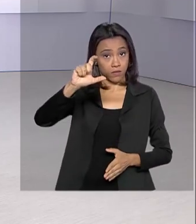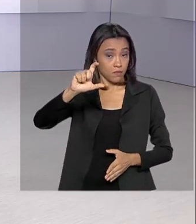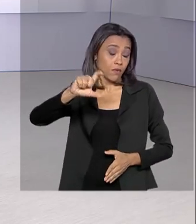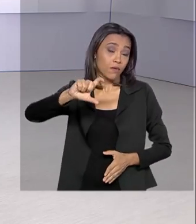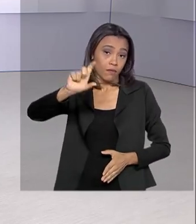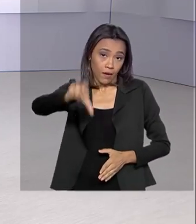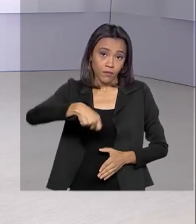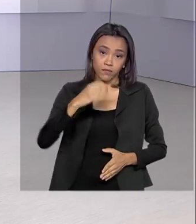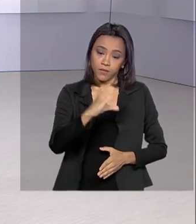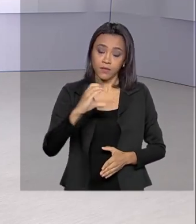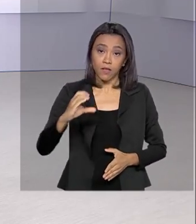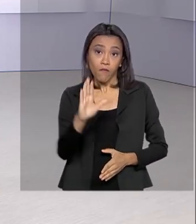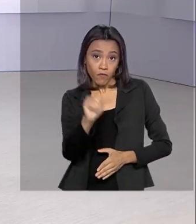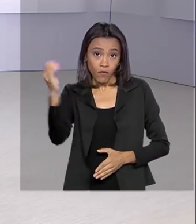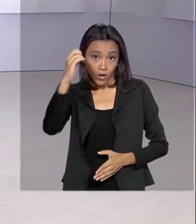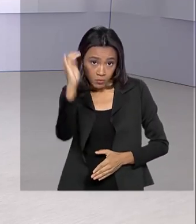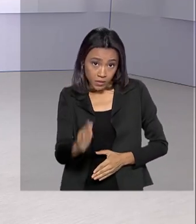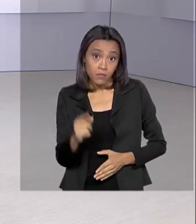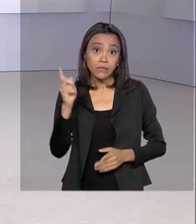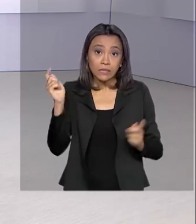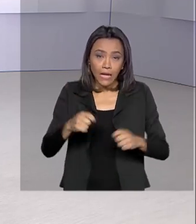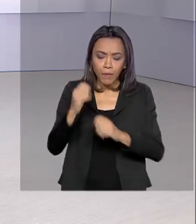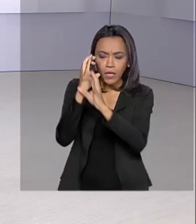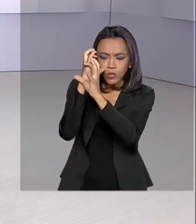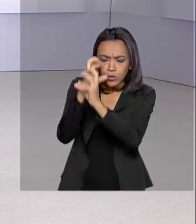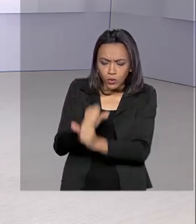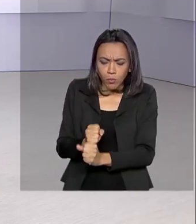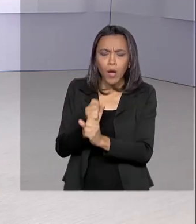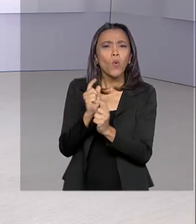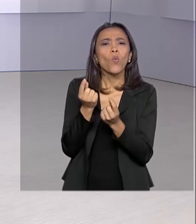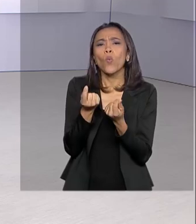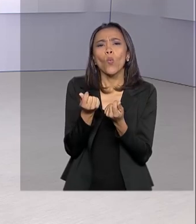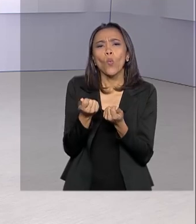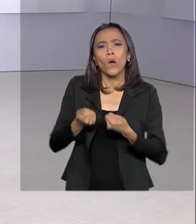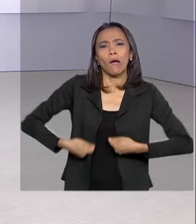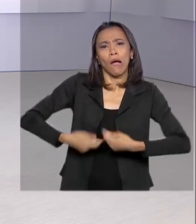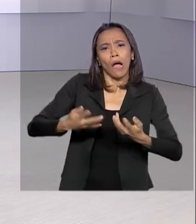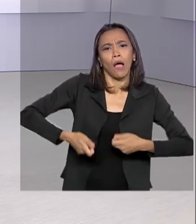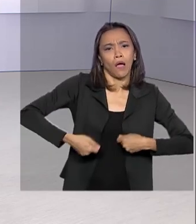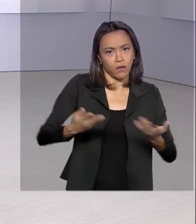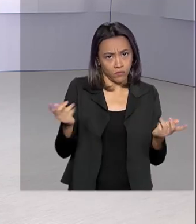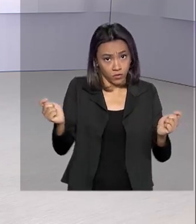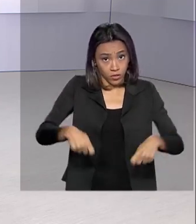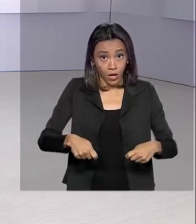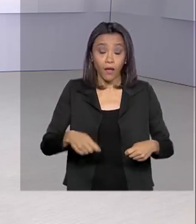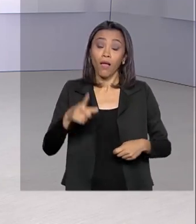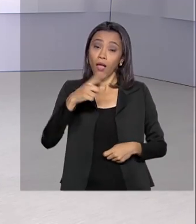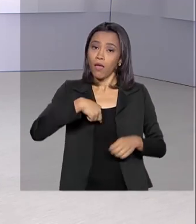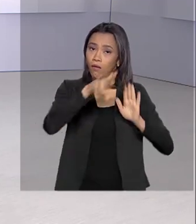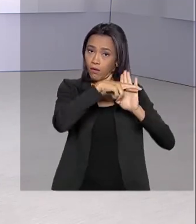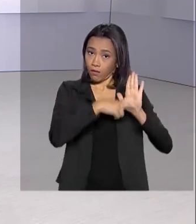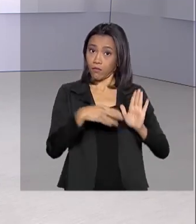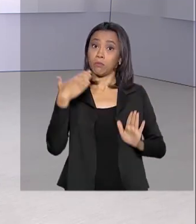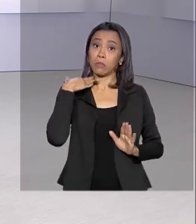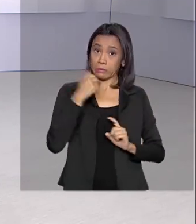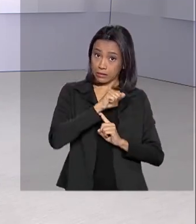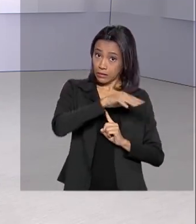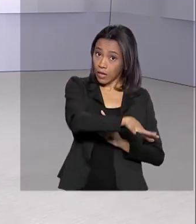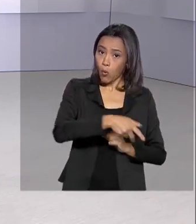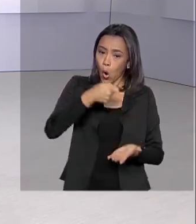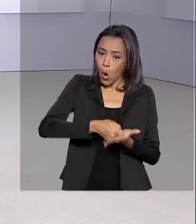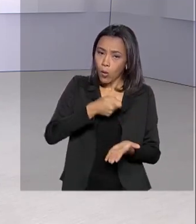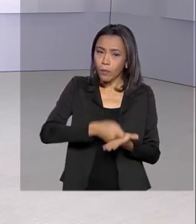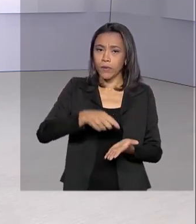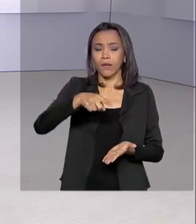calcular com mais precisão o custo das compras internacionais. Já está valendo determinação do Banco Central, que obriga as